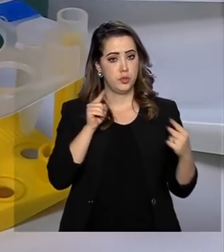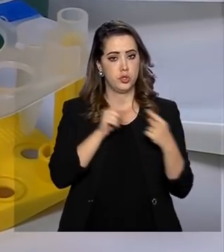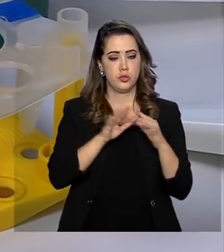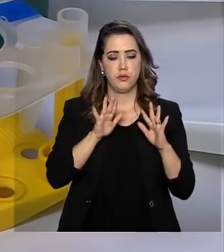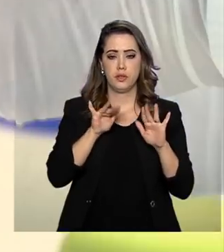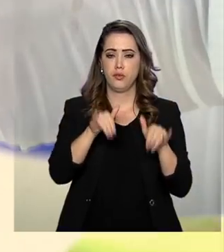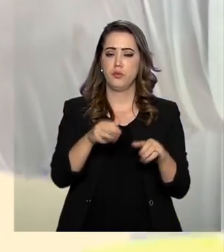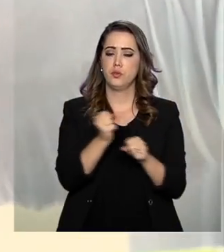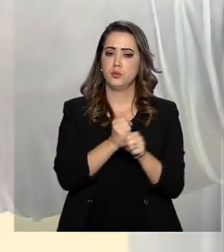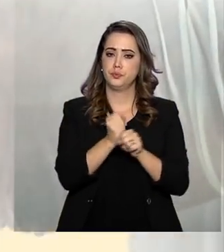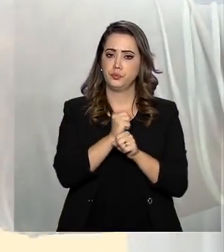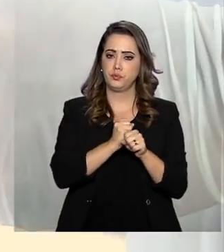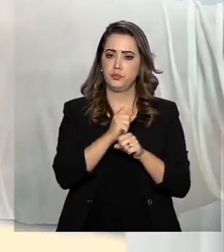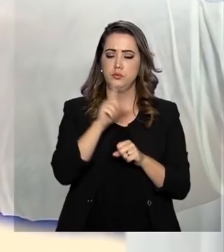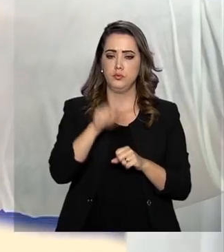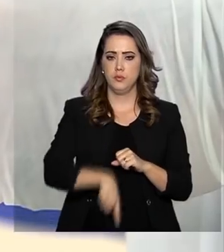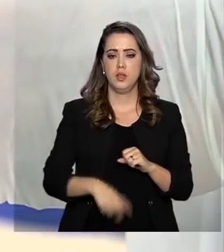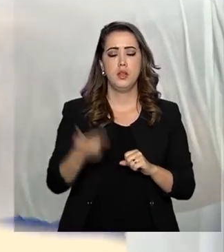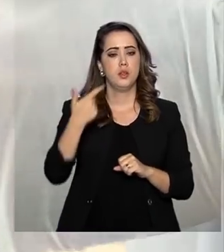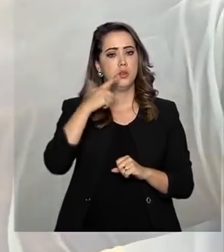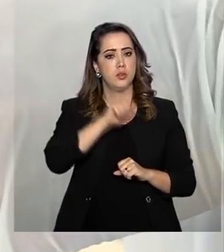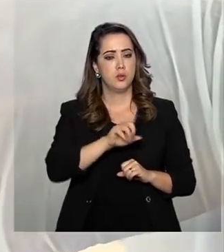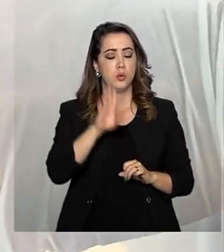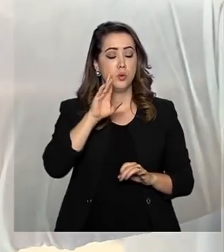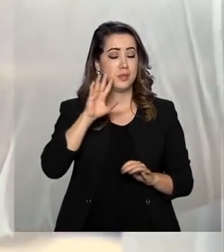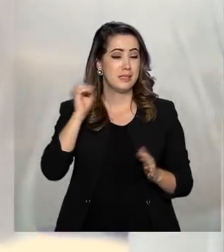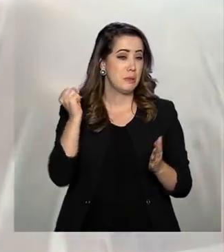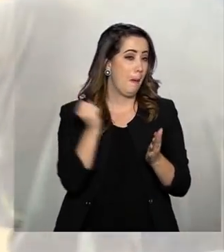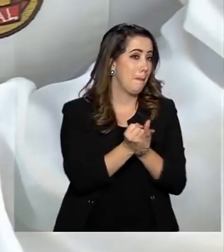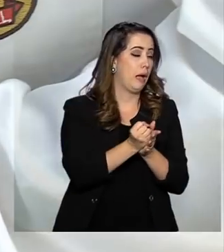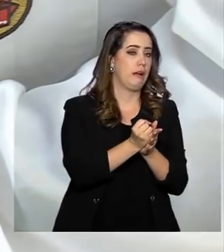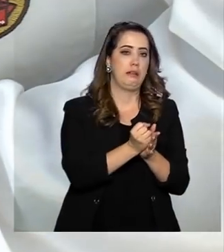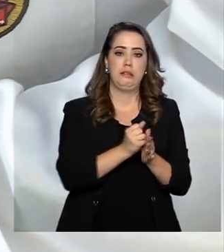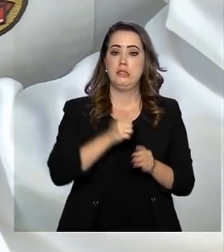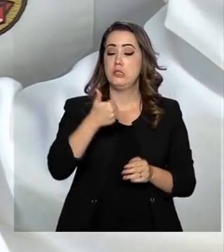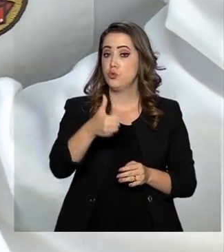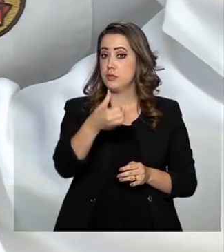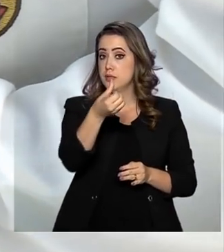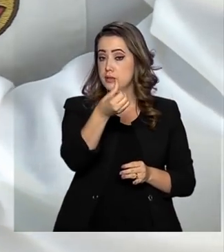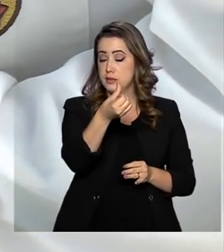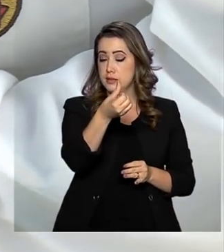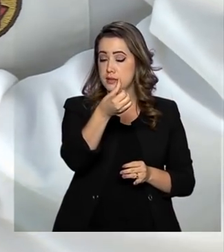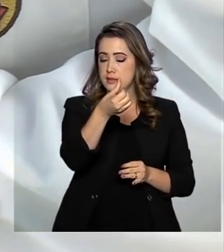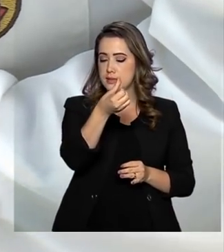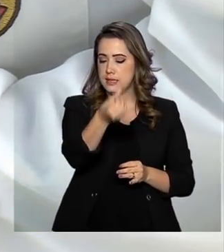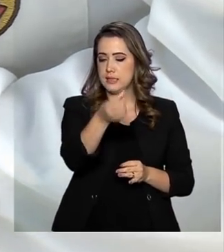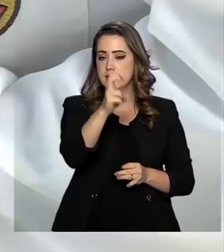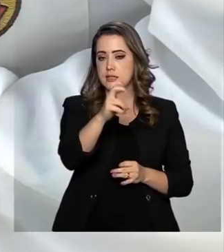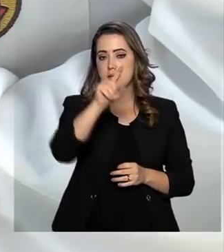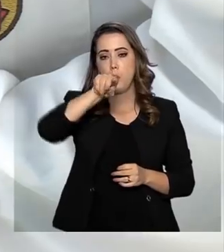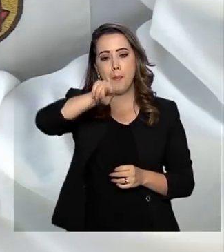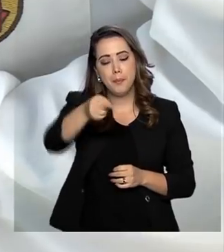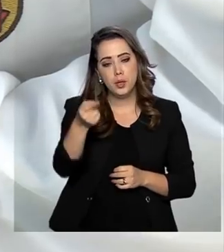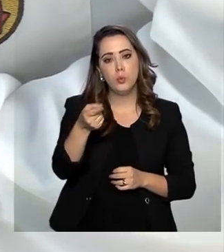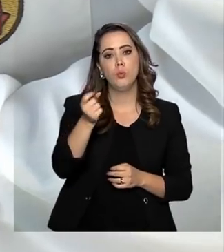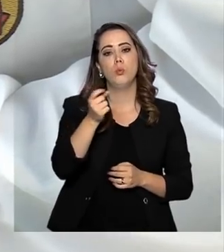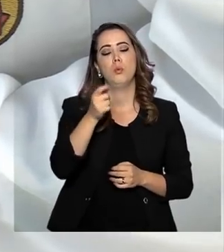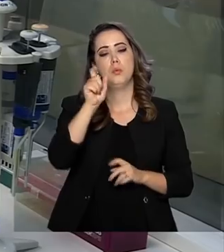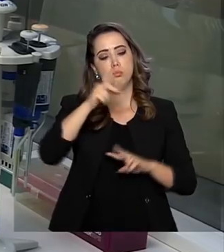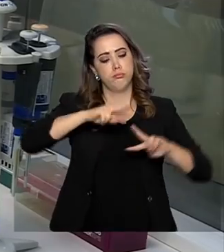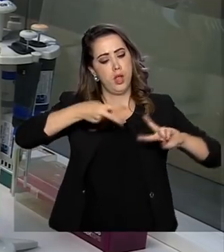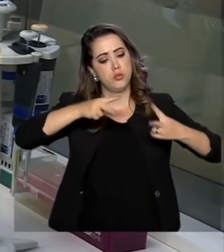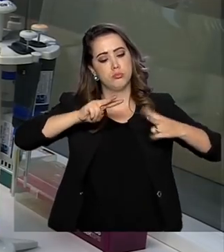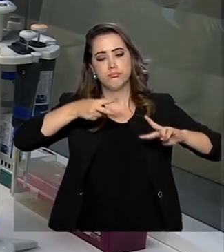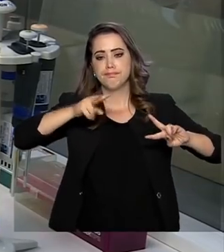Justiça e Segurança Pública é alcançar a marca de 65 mil cadastros. Para chegar a essa meta, o governo